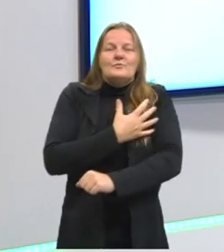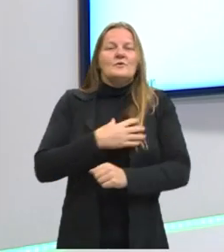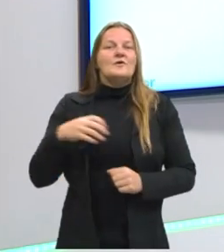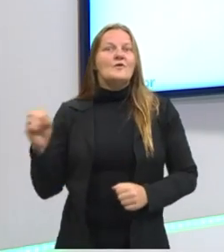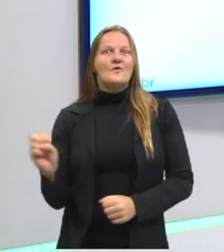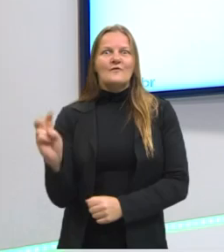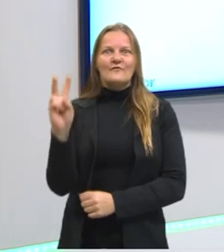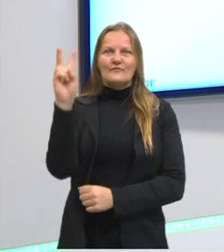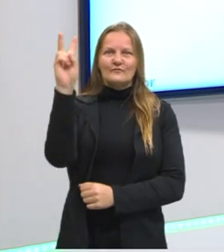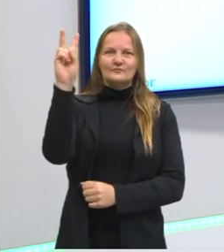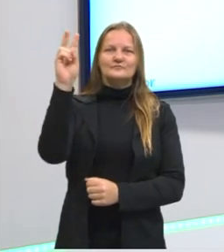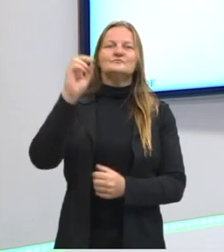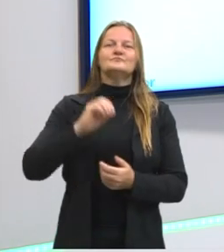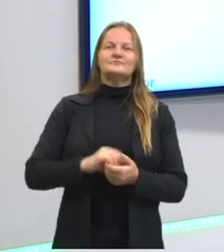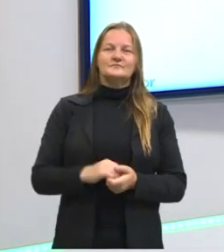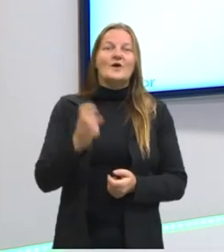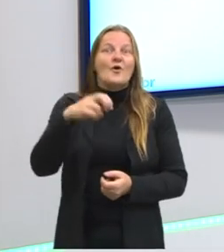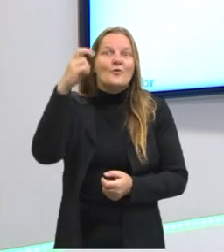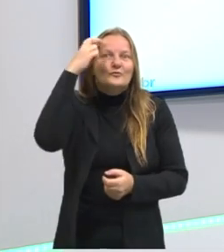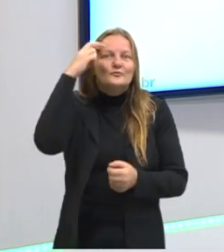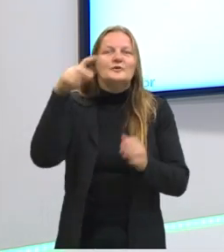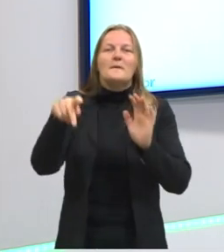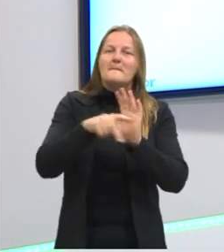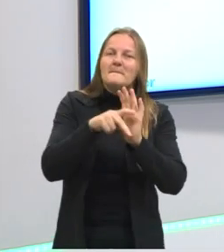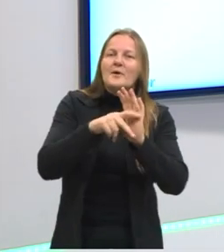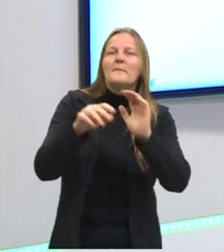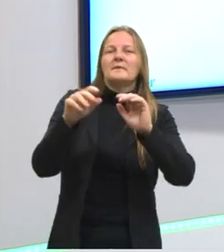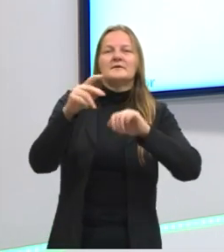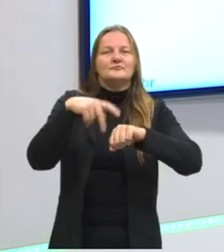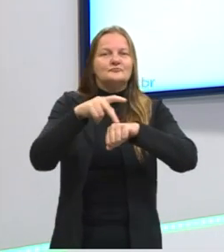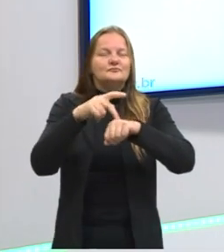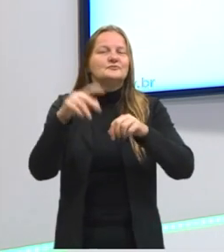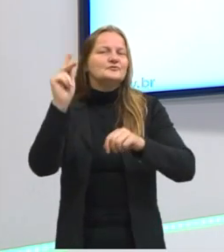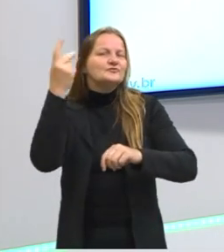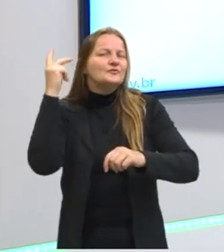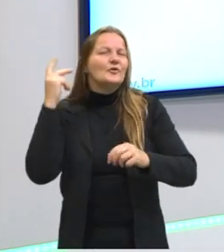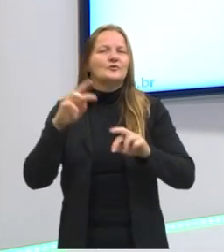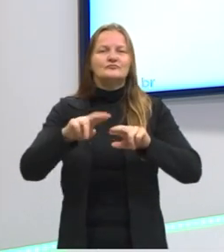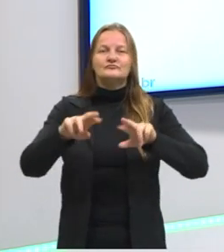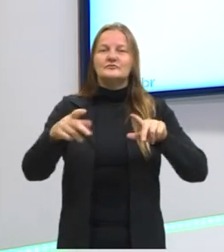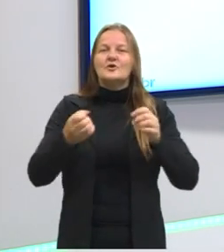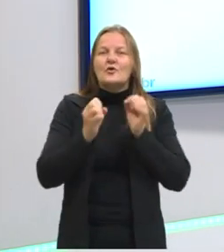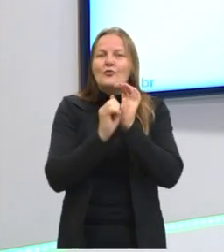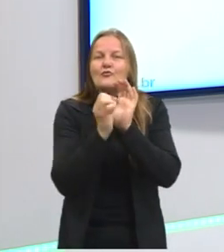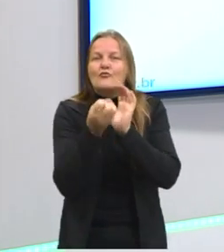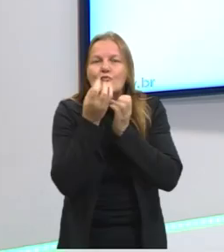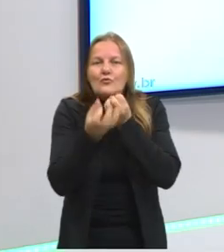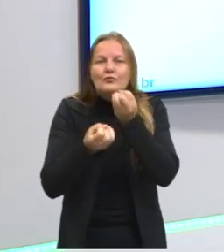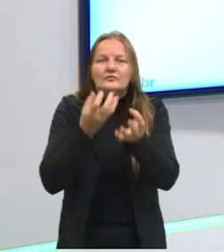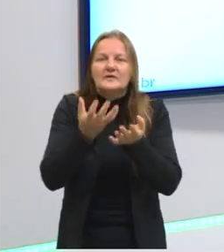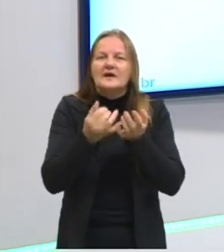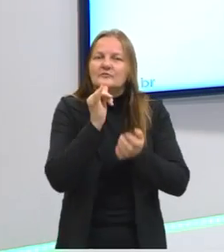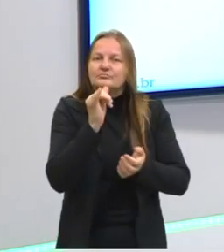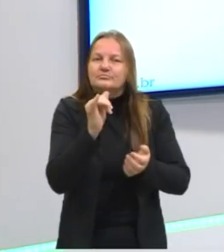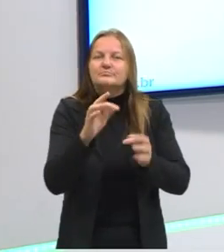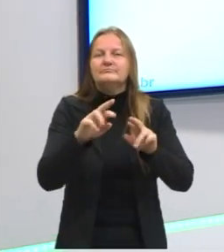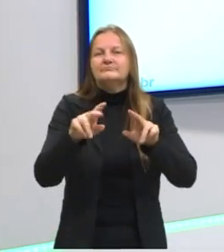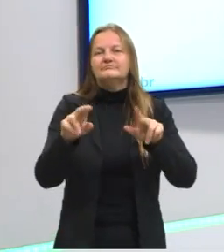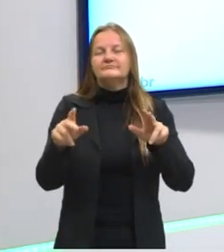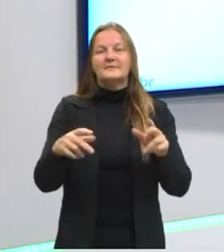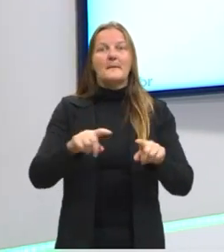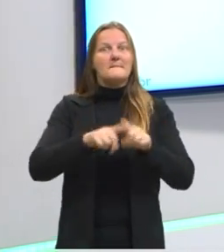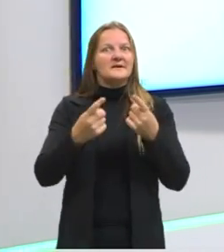valorizar a cultura, narrar histórias, enfim. Mas, se ela tem uma função